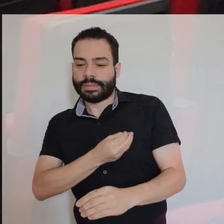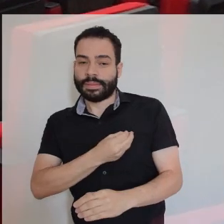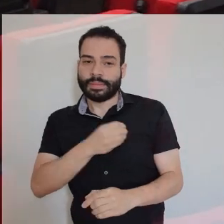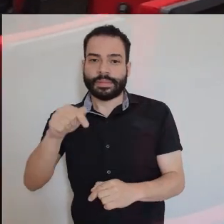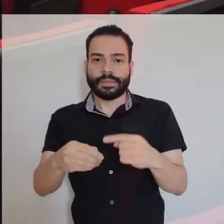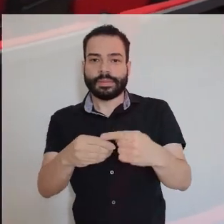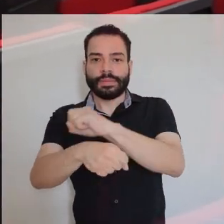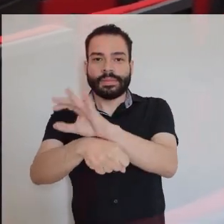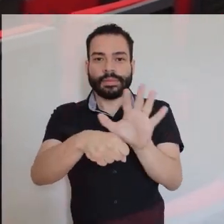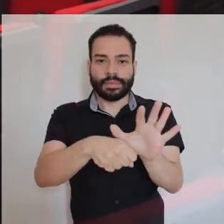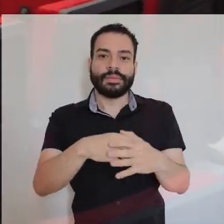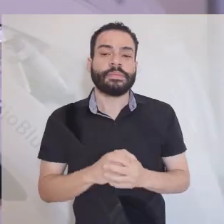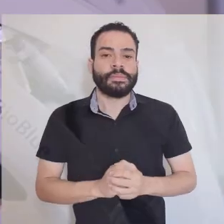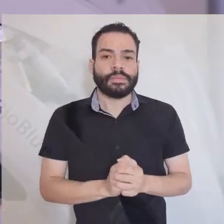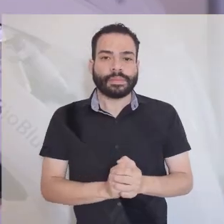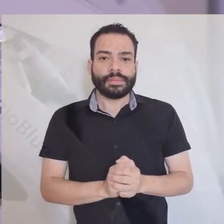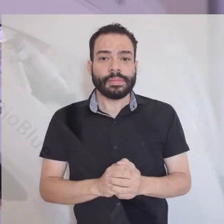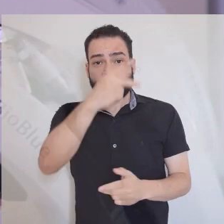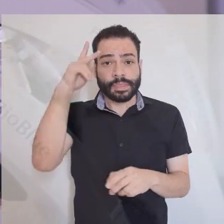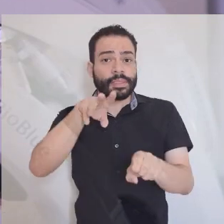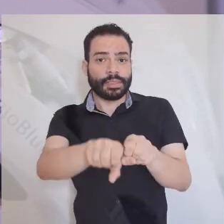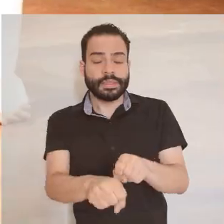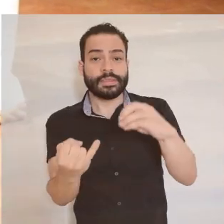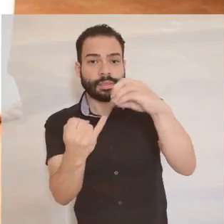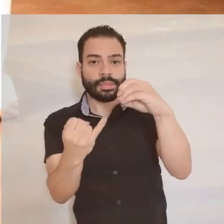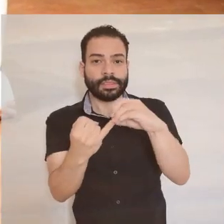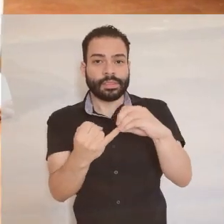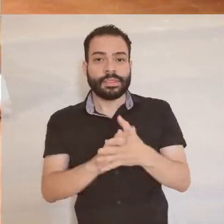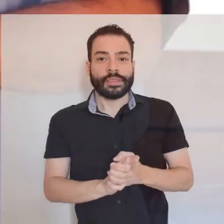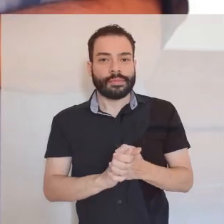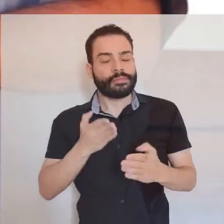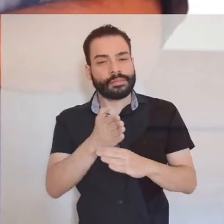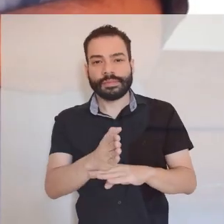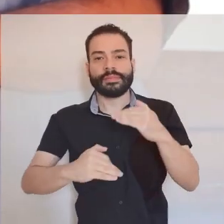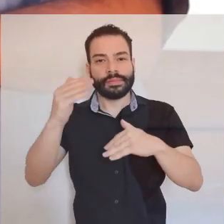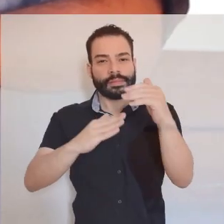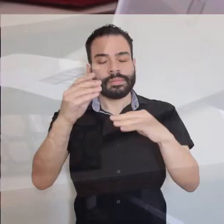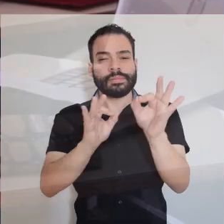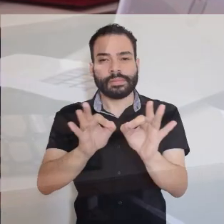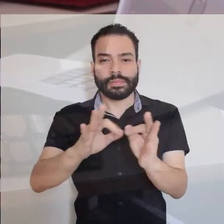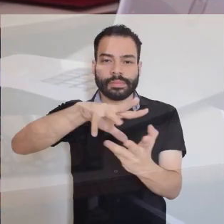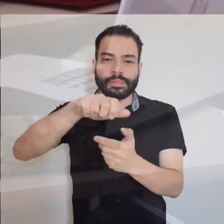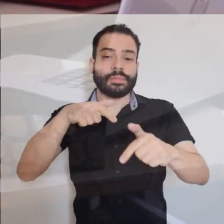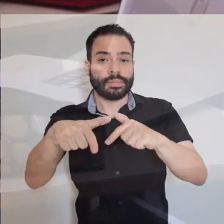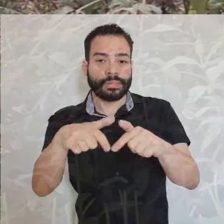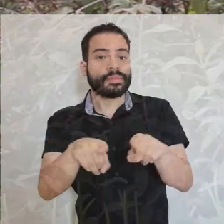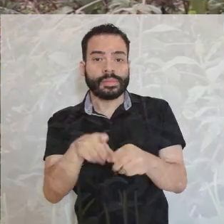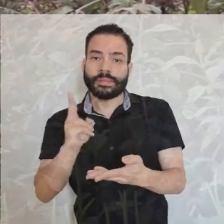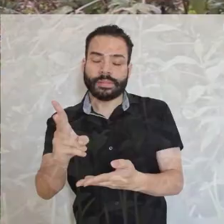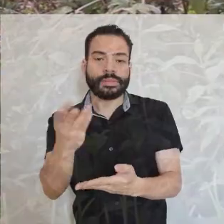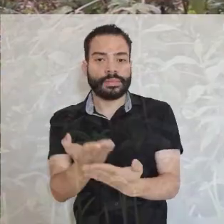encontros presenciais em Montes Claros. Quem se forma no IFNMG, torna-se um profissional preparado para o mundo do